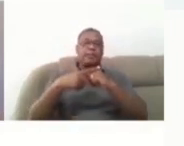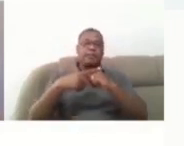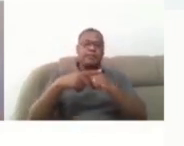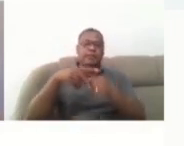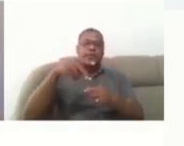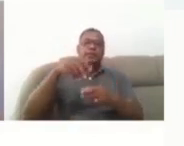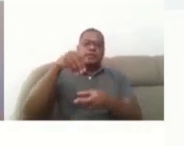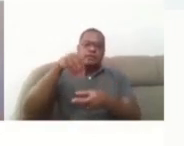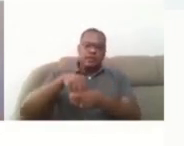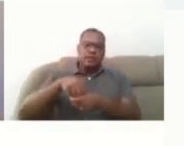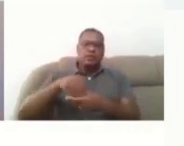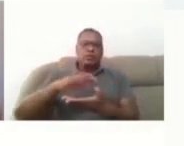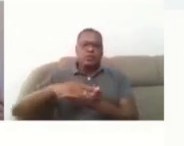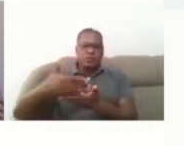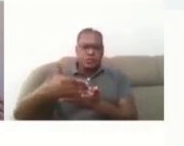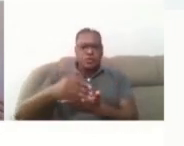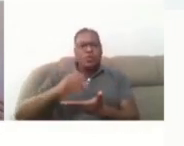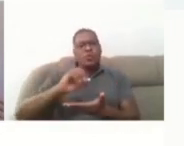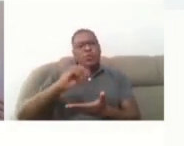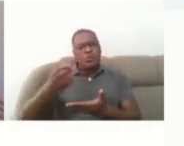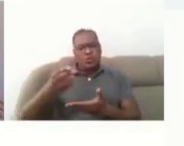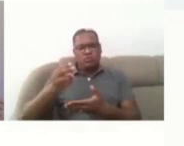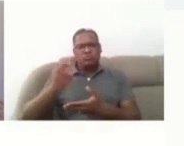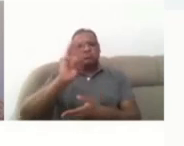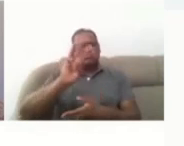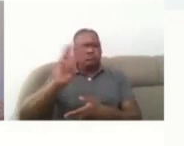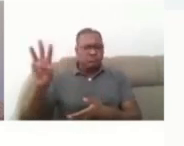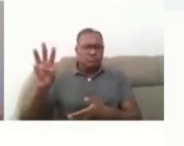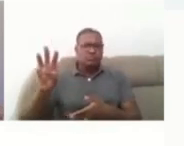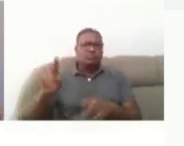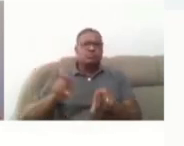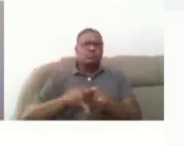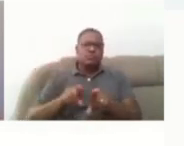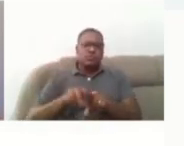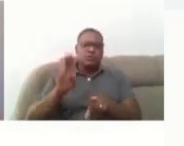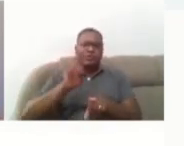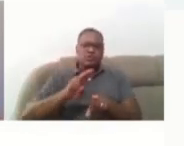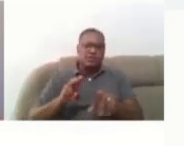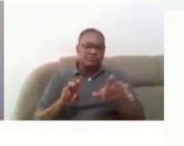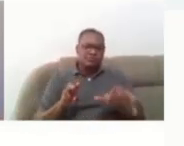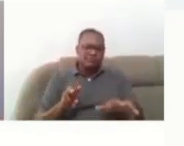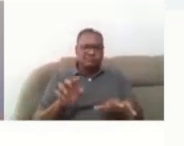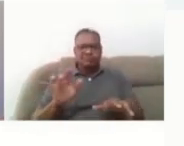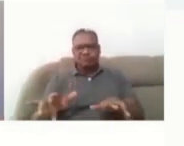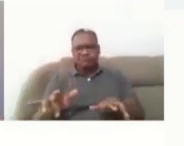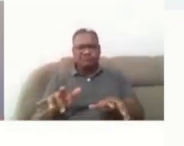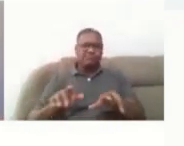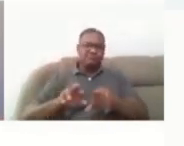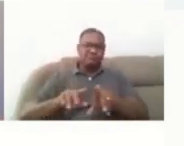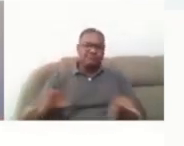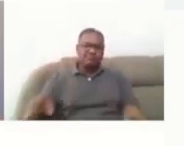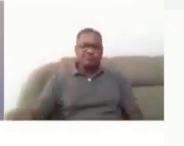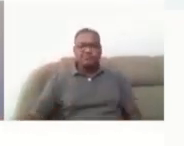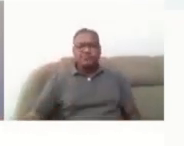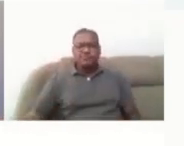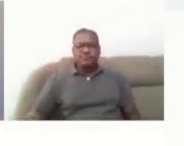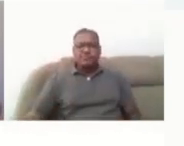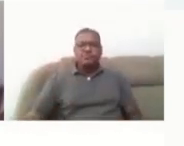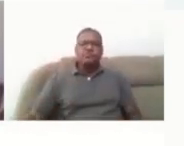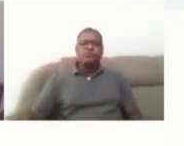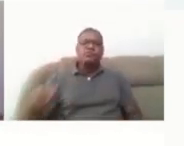como online e dá para usar atalhos do teclado. o ExtremeAr ele